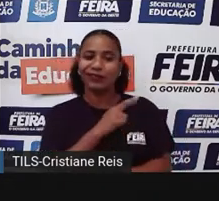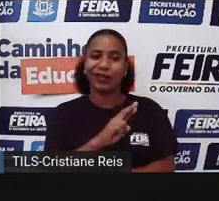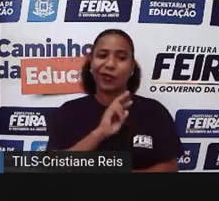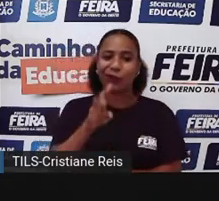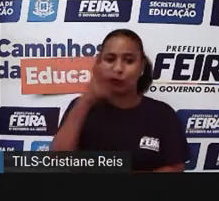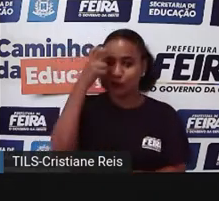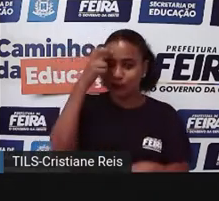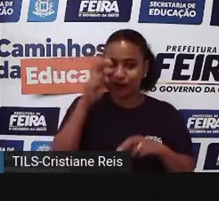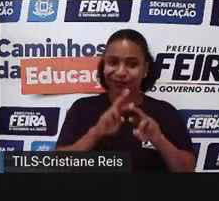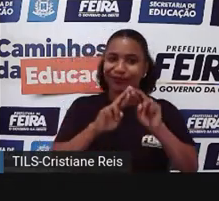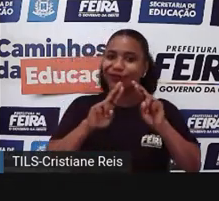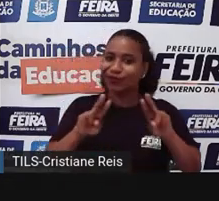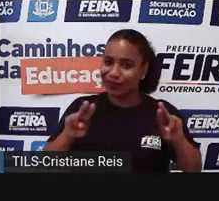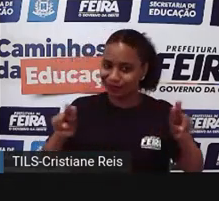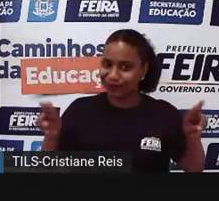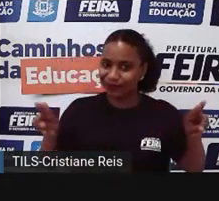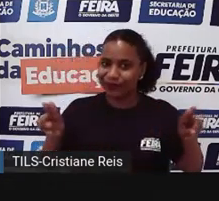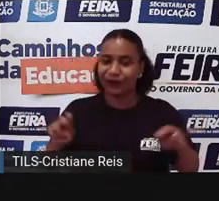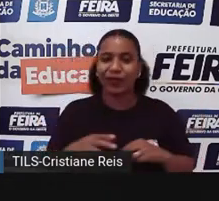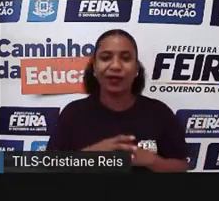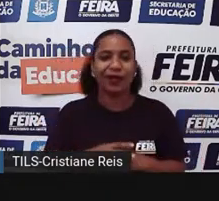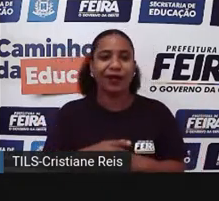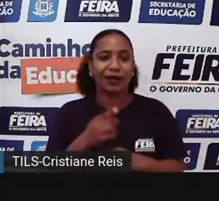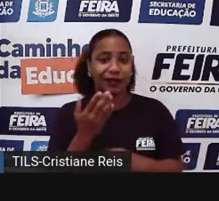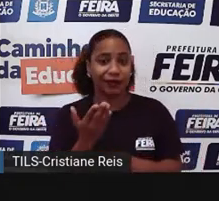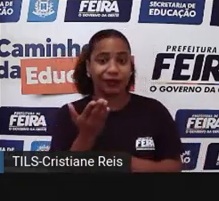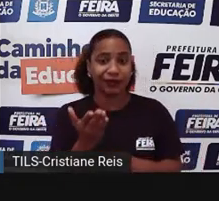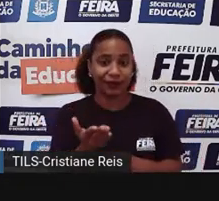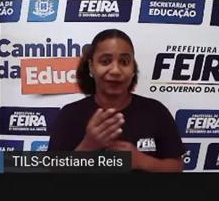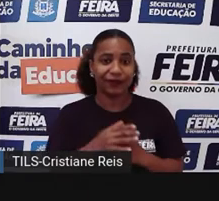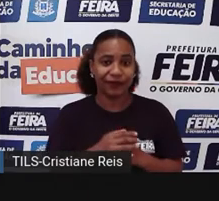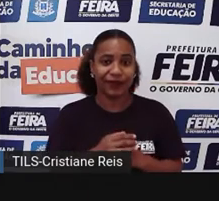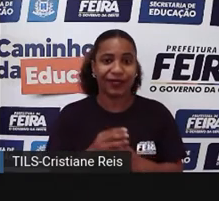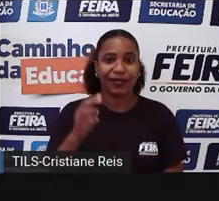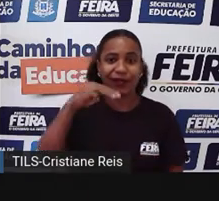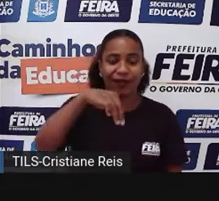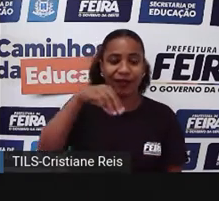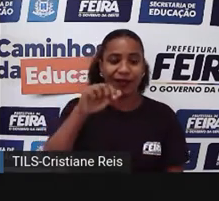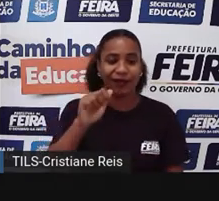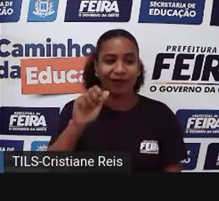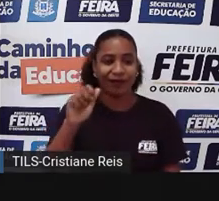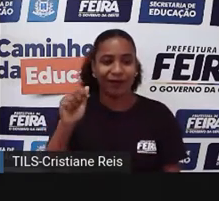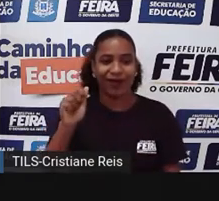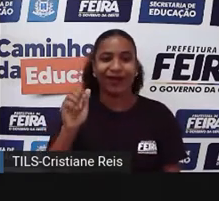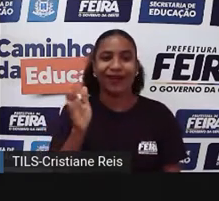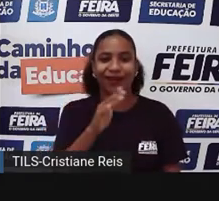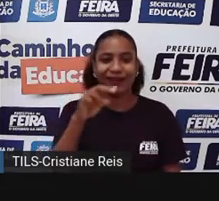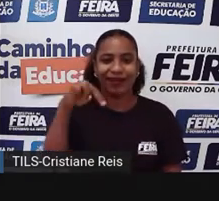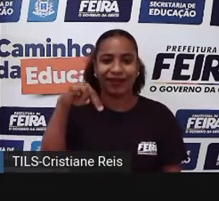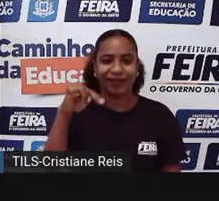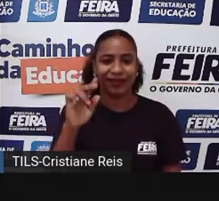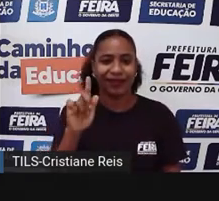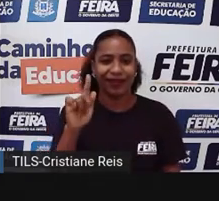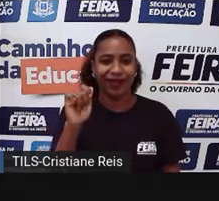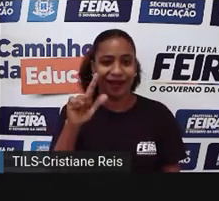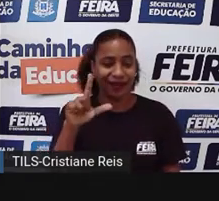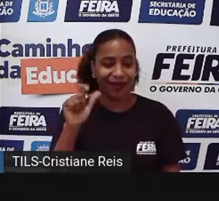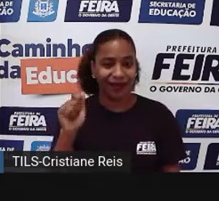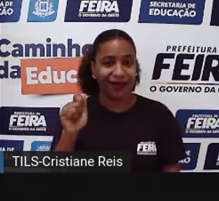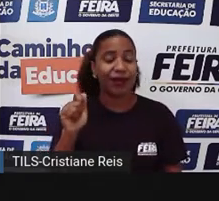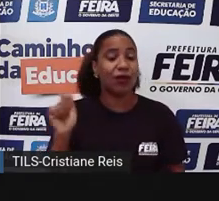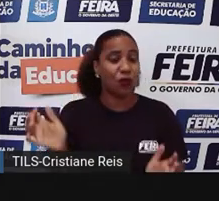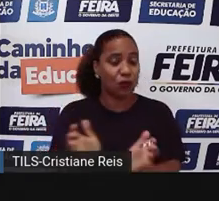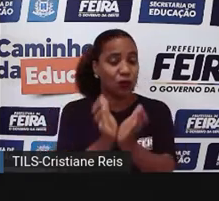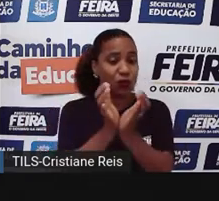Essa aí de Manigala é uma tradição banta, né? Ou banto, que é uma tradição de um grupo étnico,